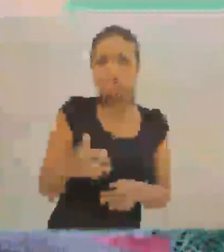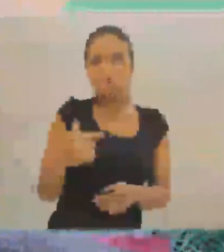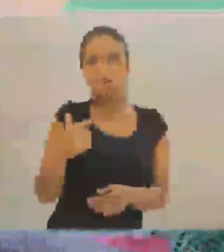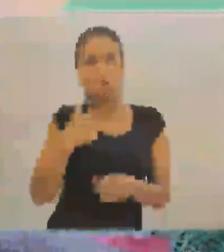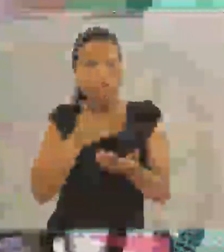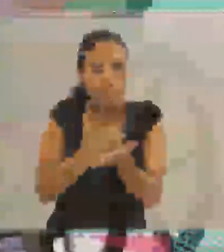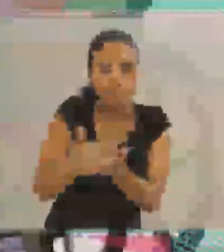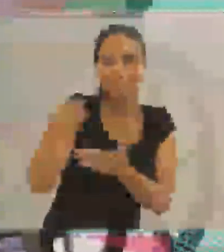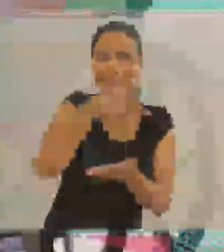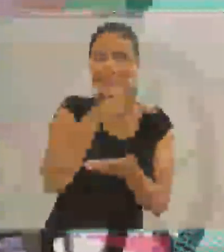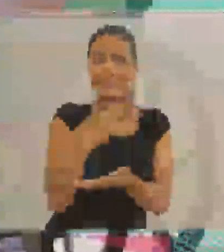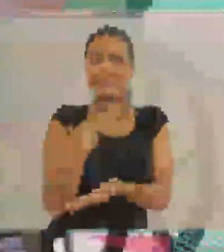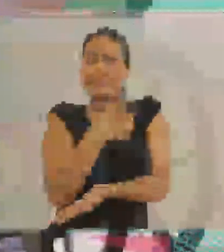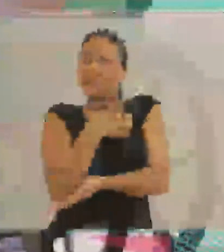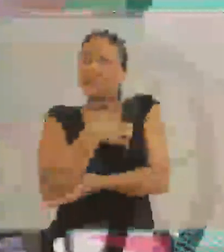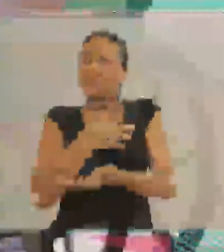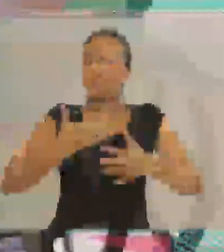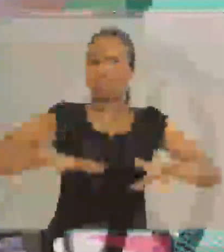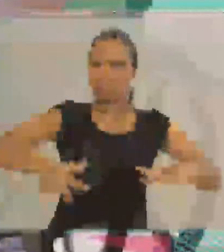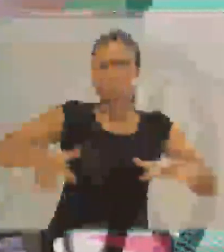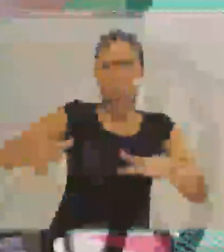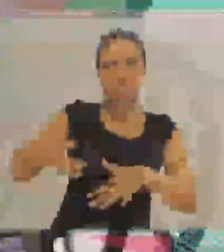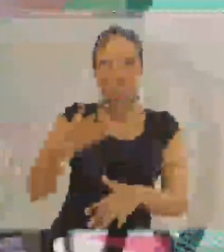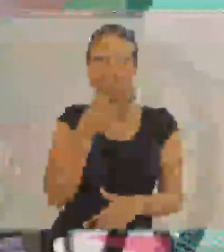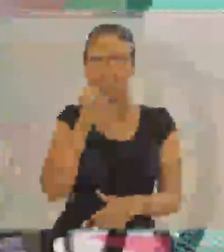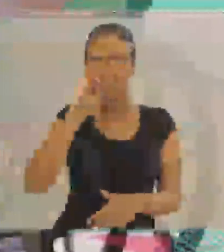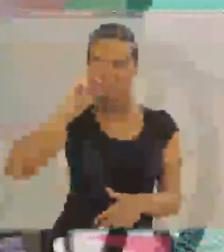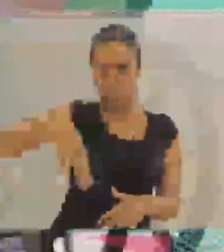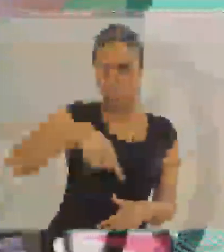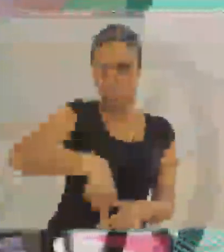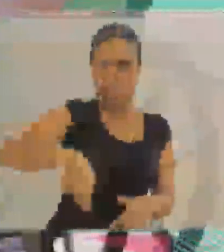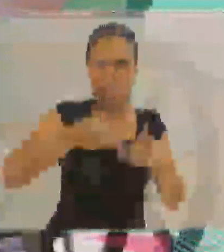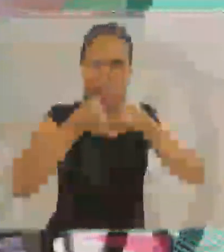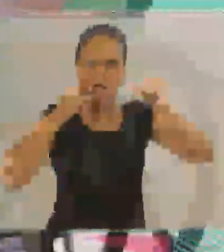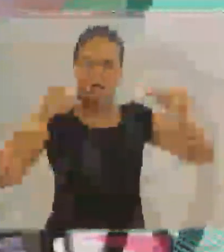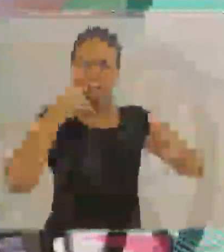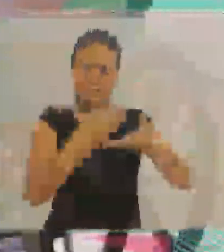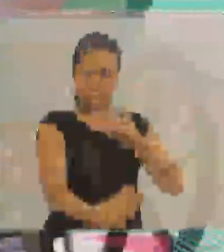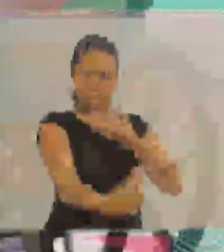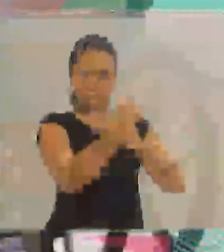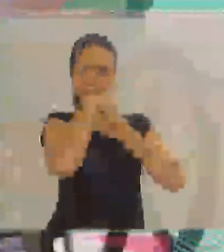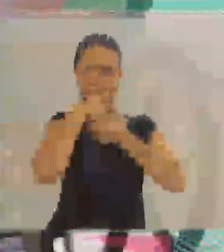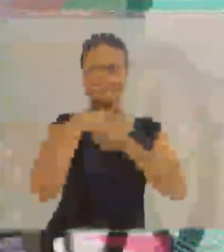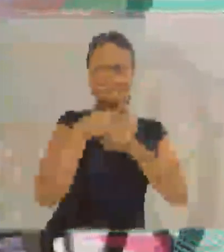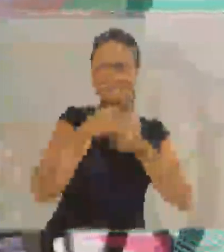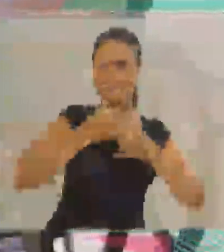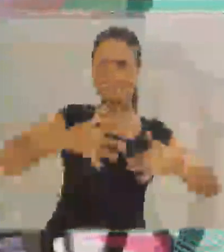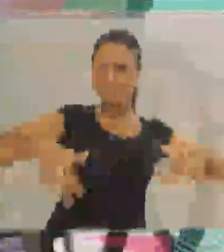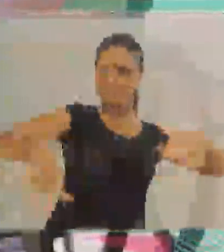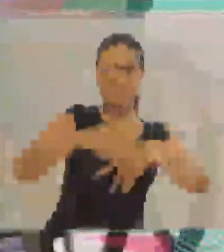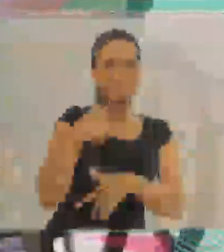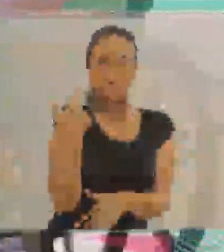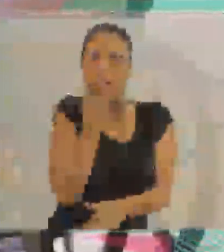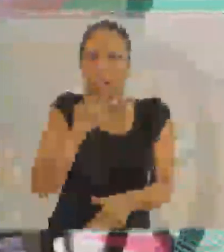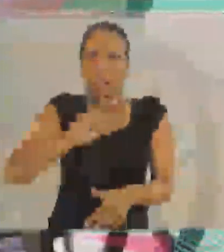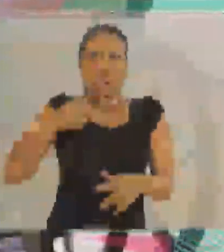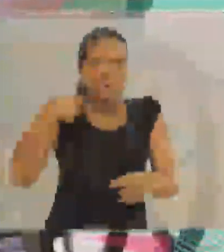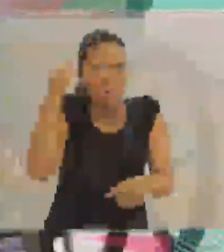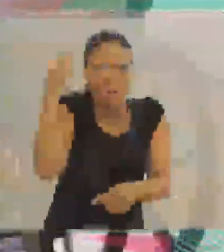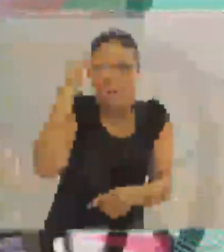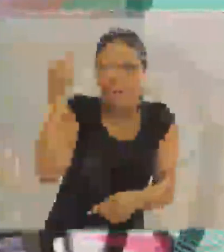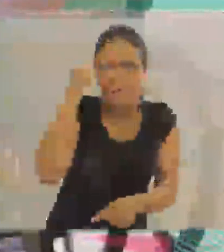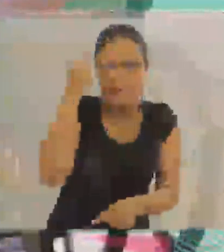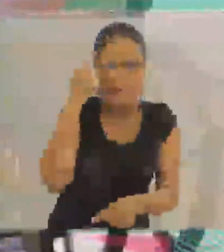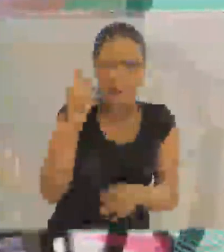resolveu dançar? Eu não sei fazer outra coisa. Desde pequena, depois que eu comecei a sentir a vibração do som, a